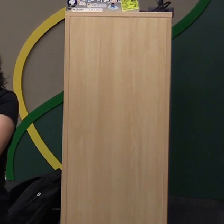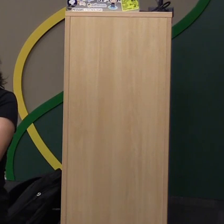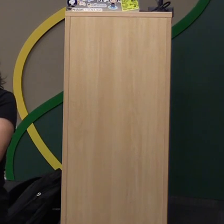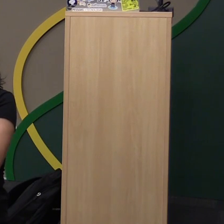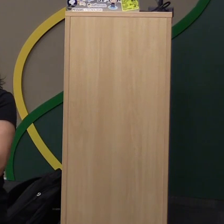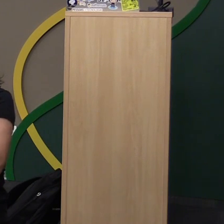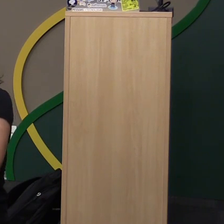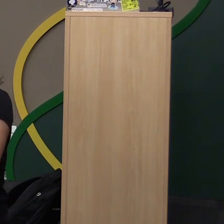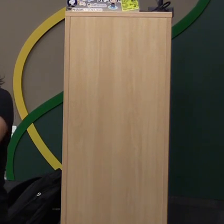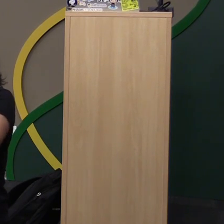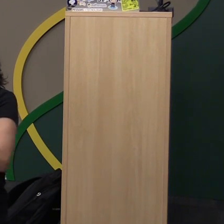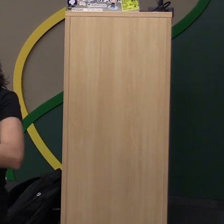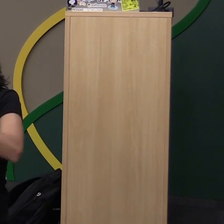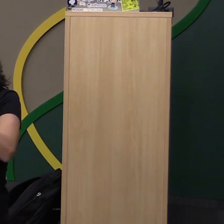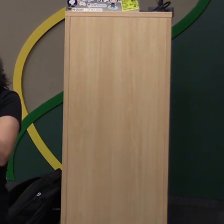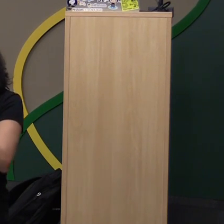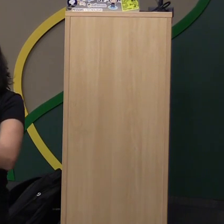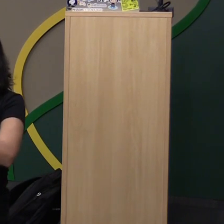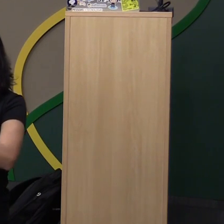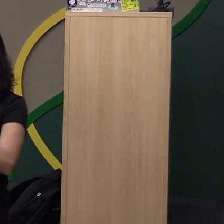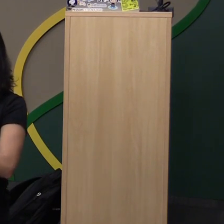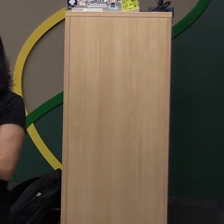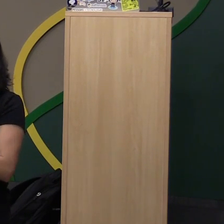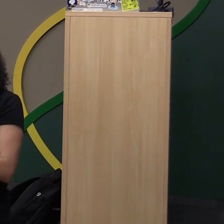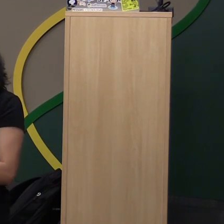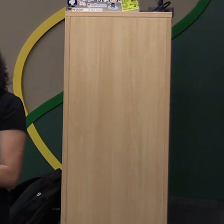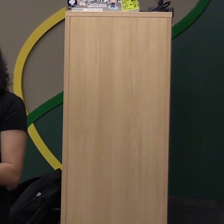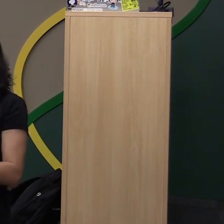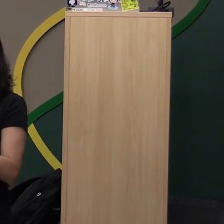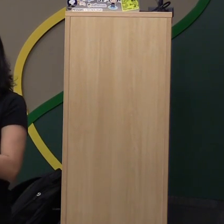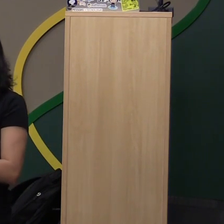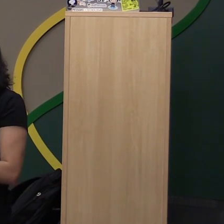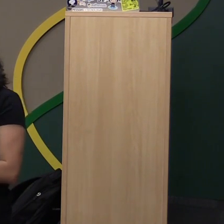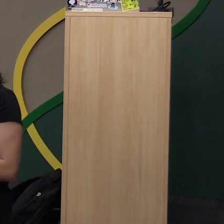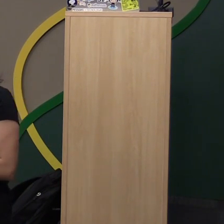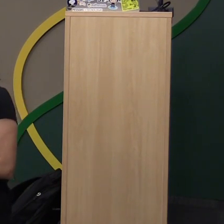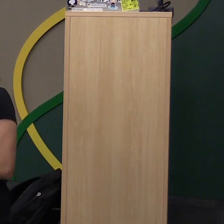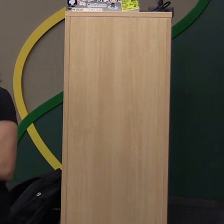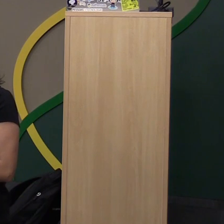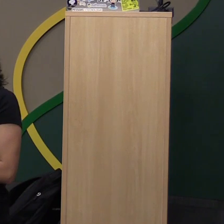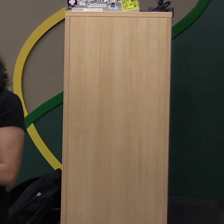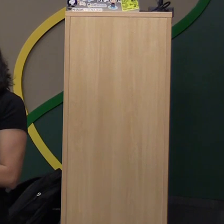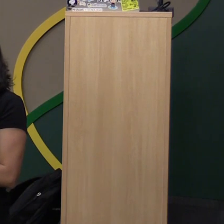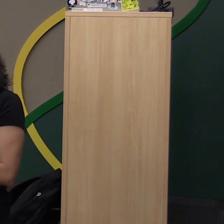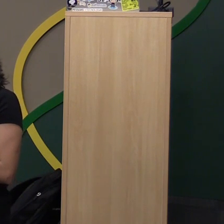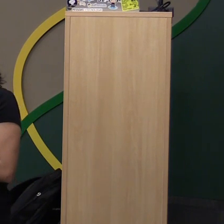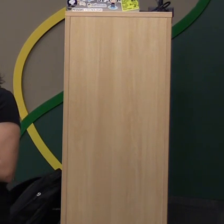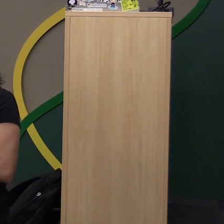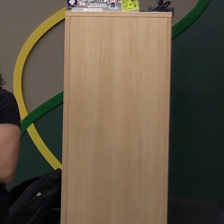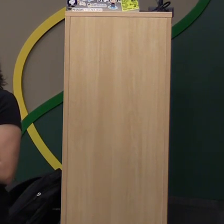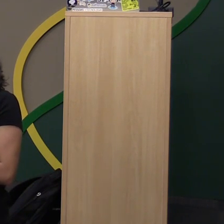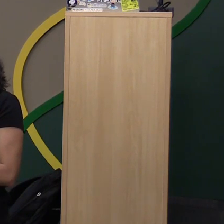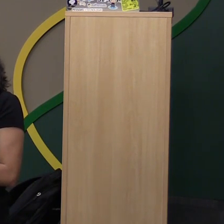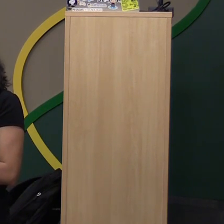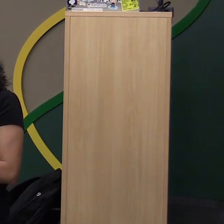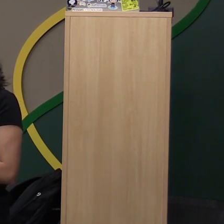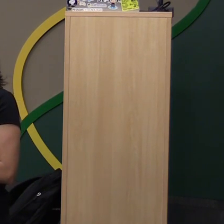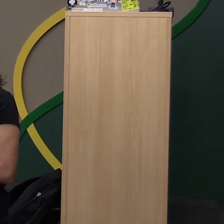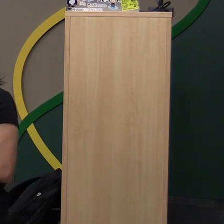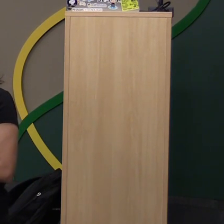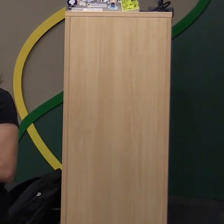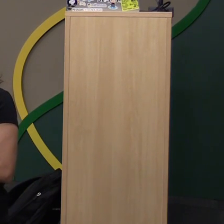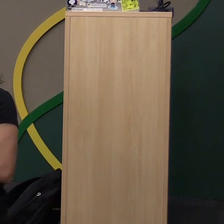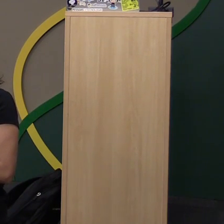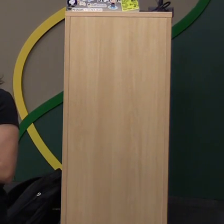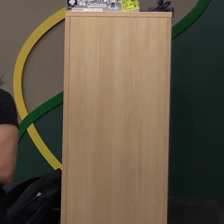fazer. Então, você pode fazer isso, faz esse post e no seu callback você já